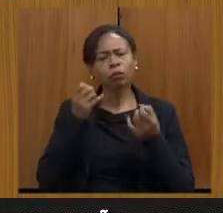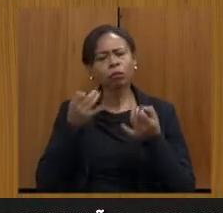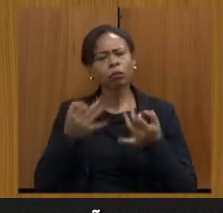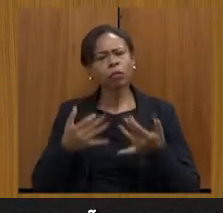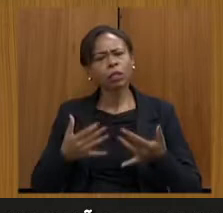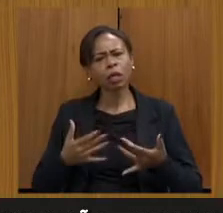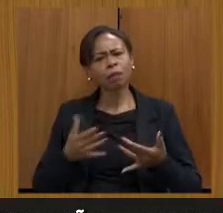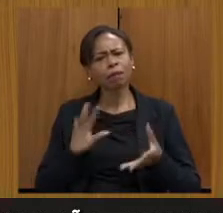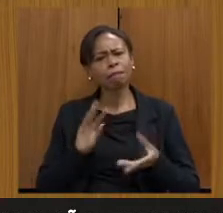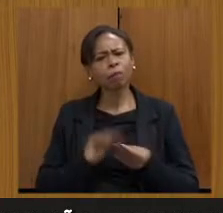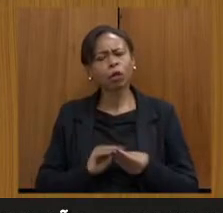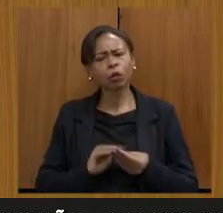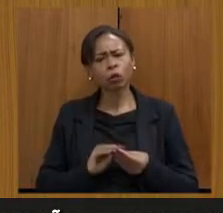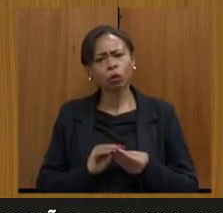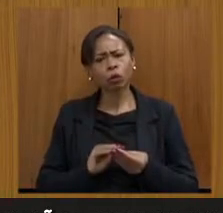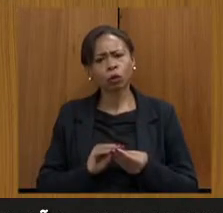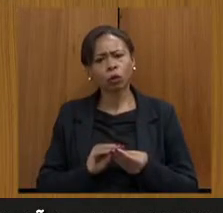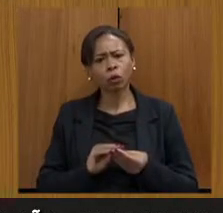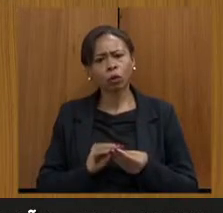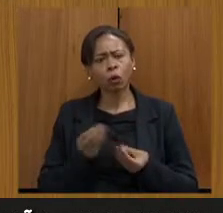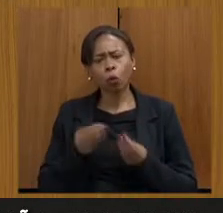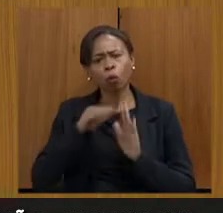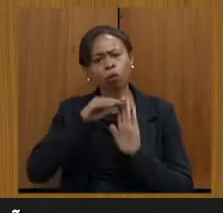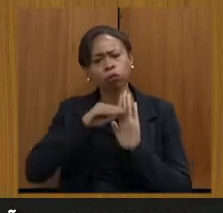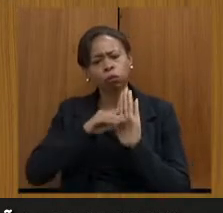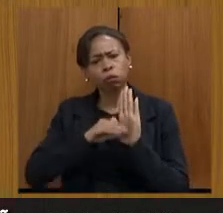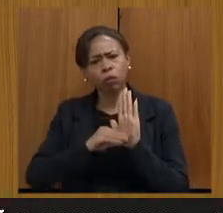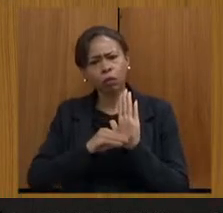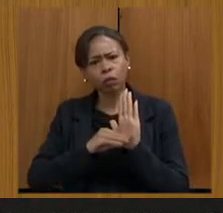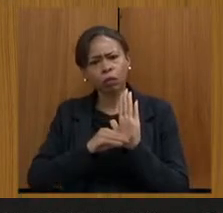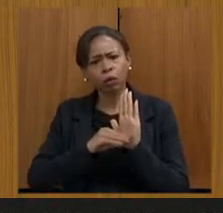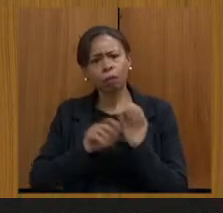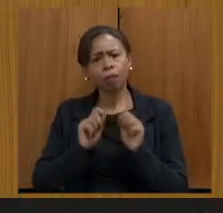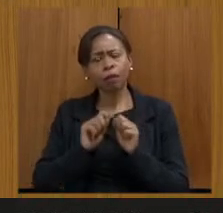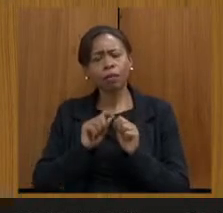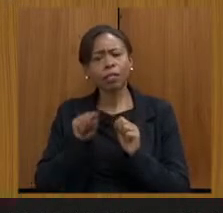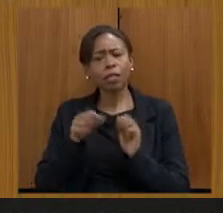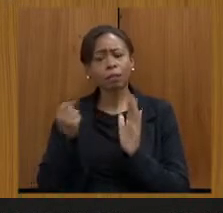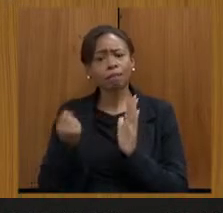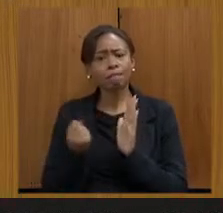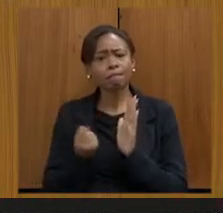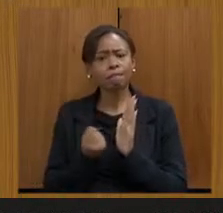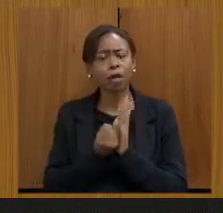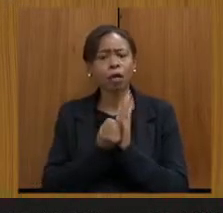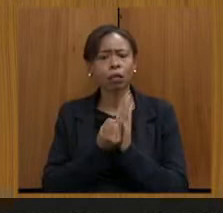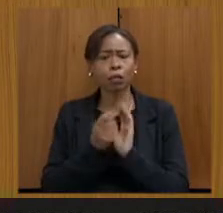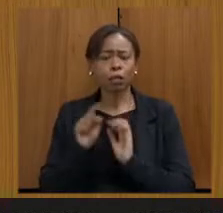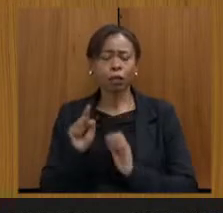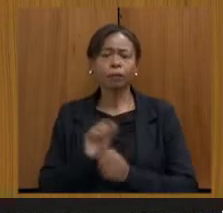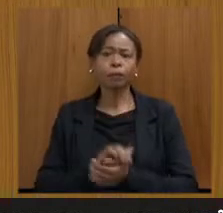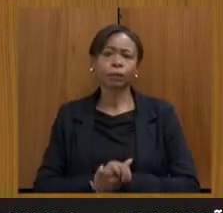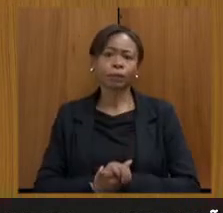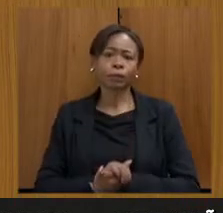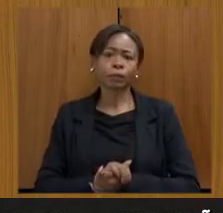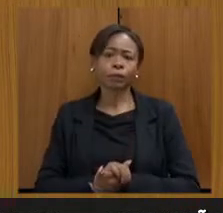cronograma para o tombamento. Porque eu estou aqui com o aditivo dos